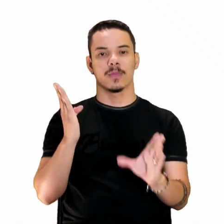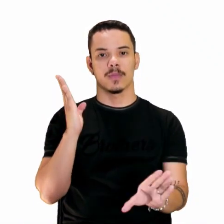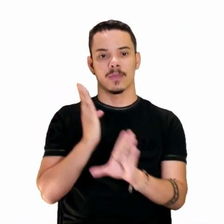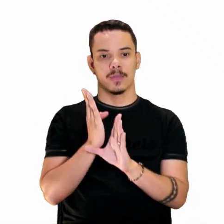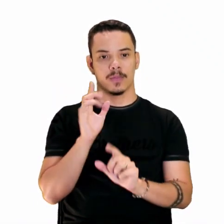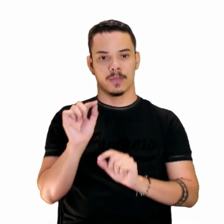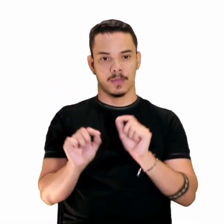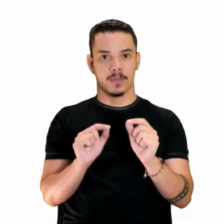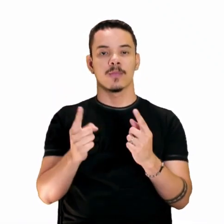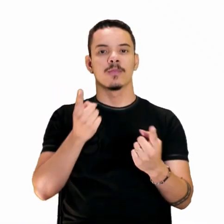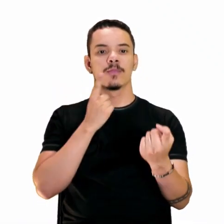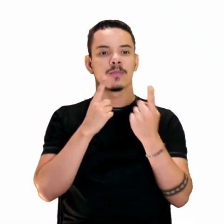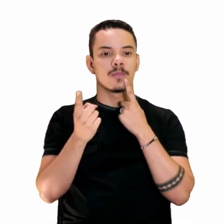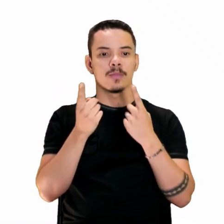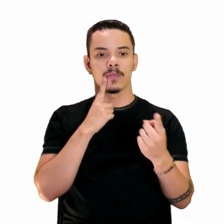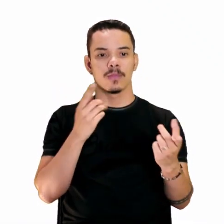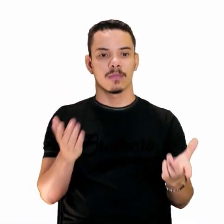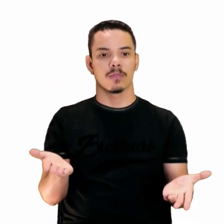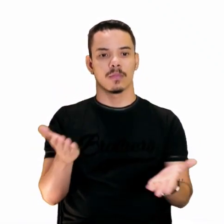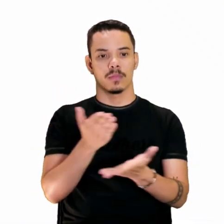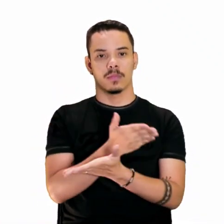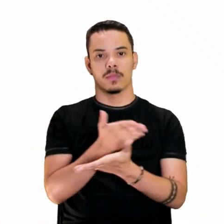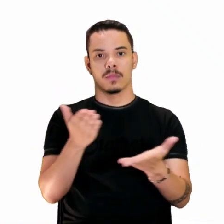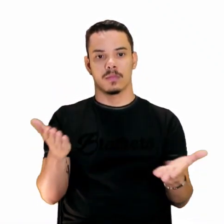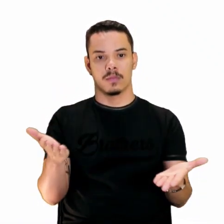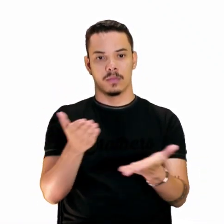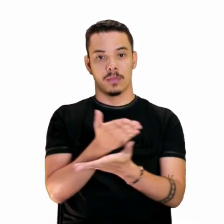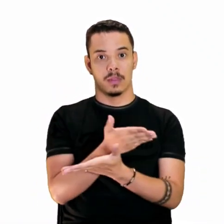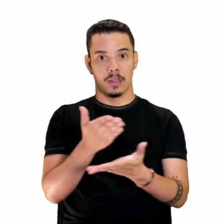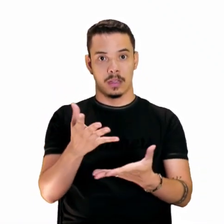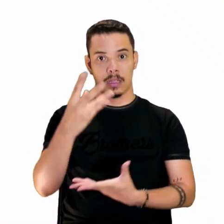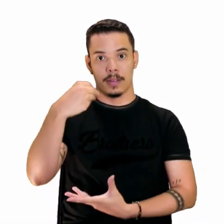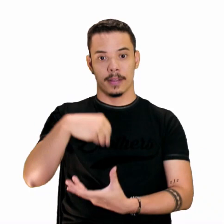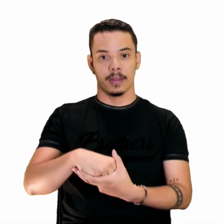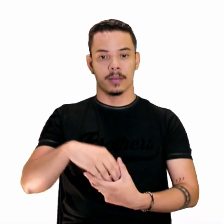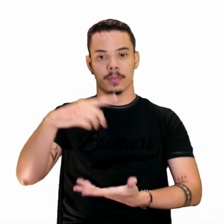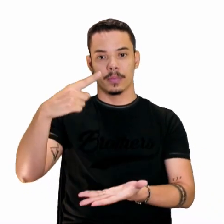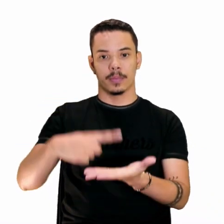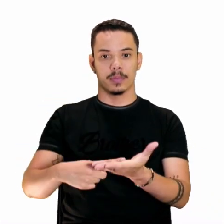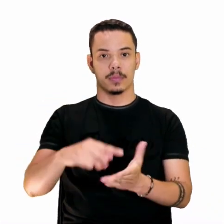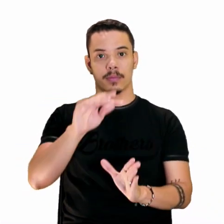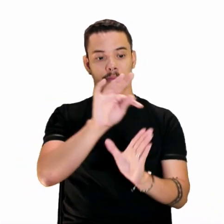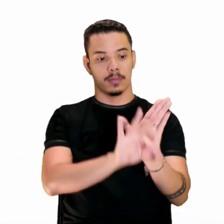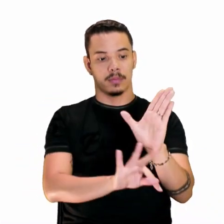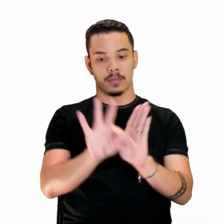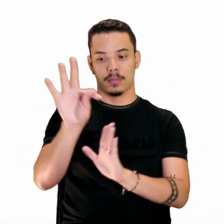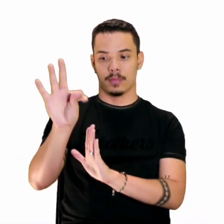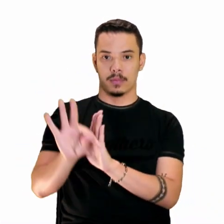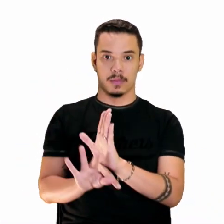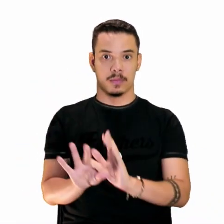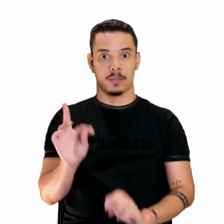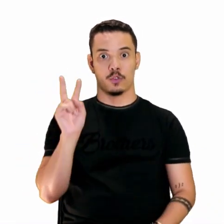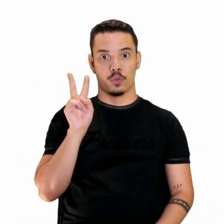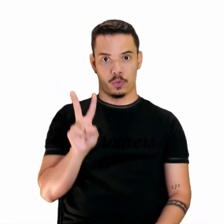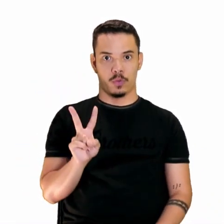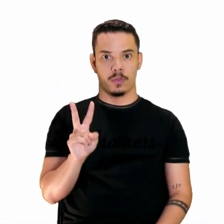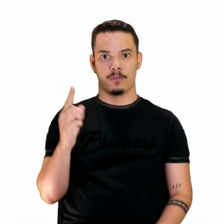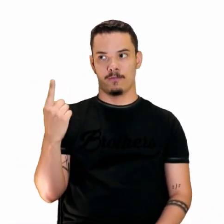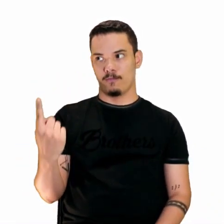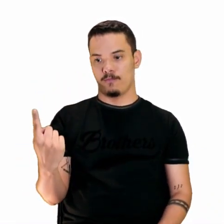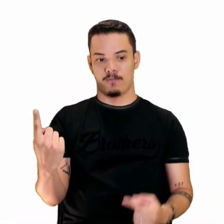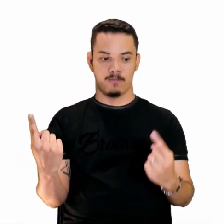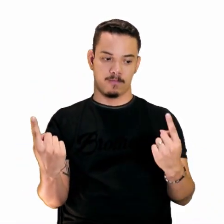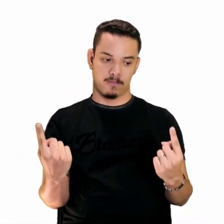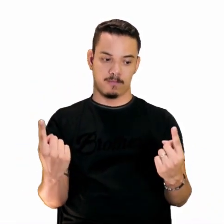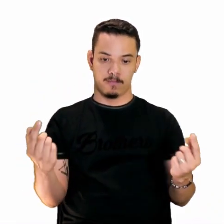do diálogo, olha só, e o diálogo estabelecido entre dois textos, tá? Isso